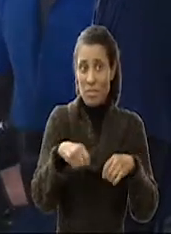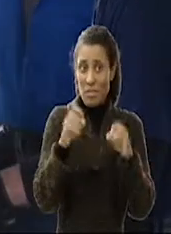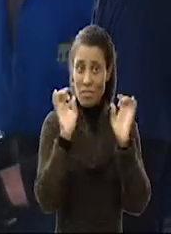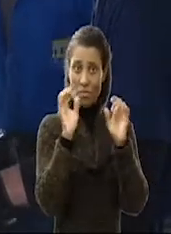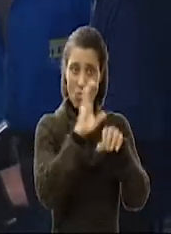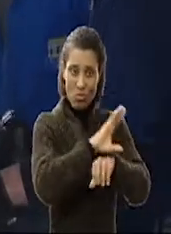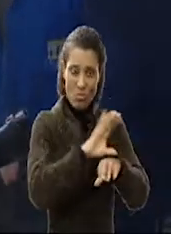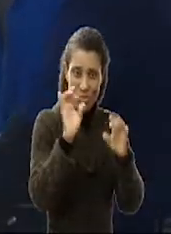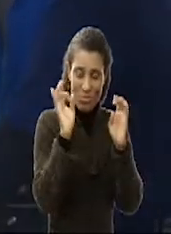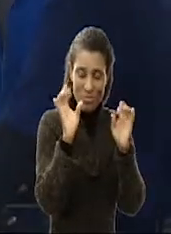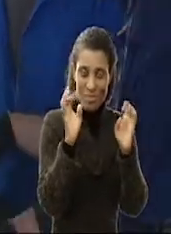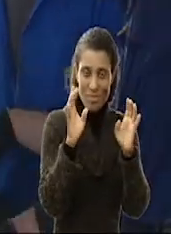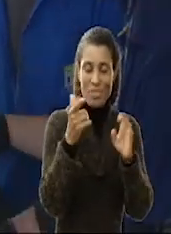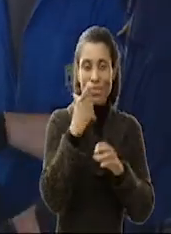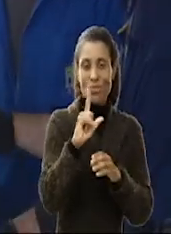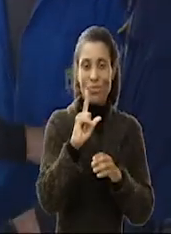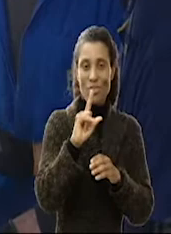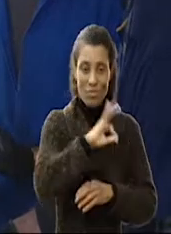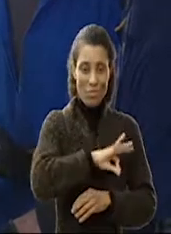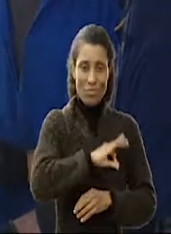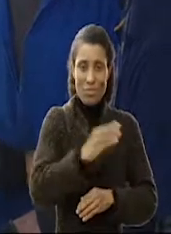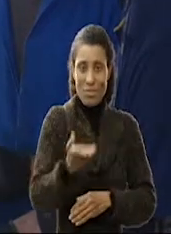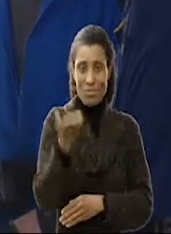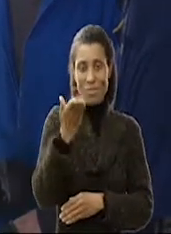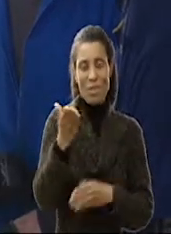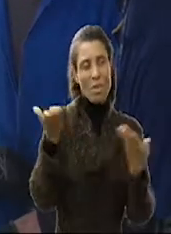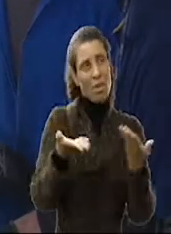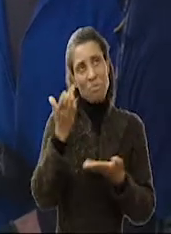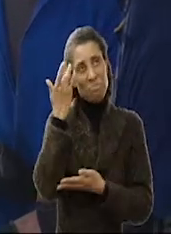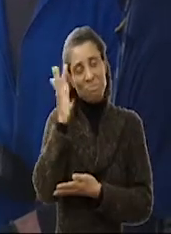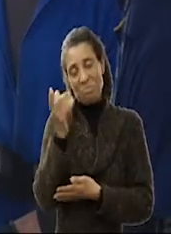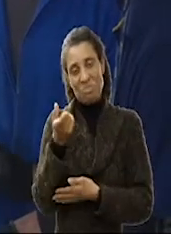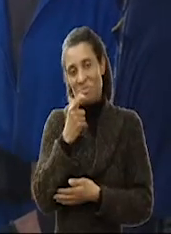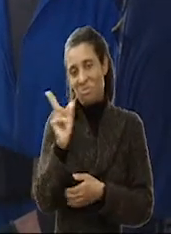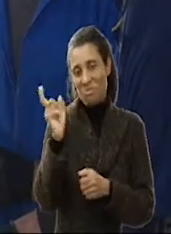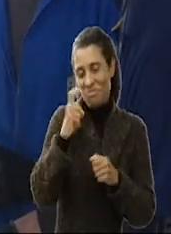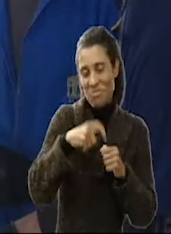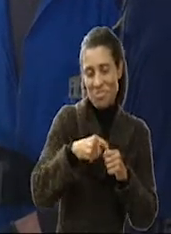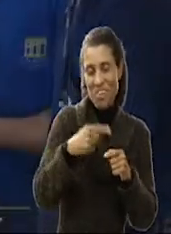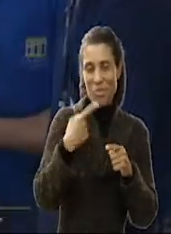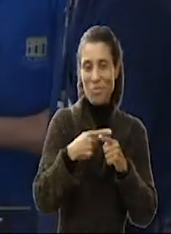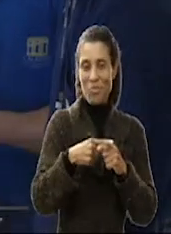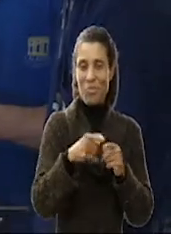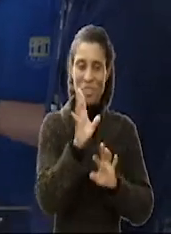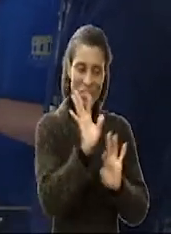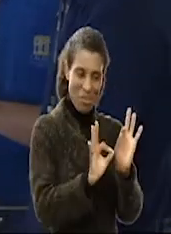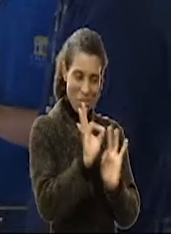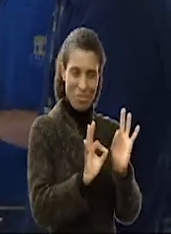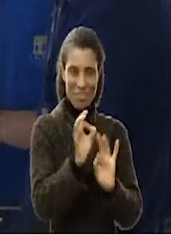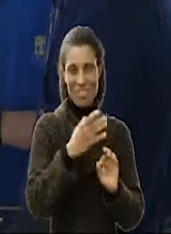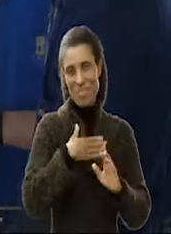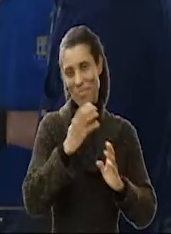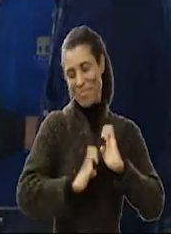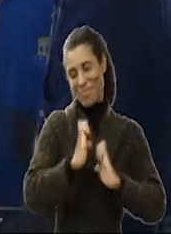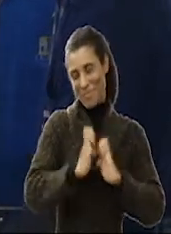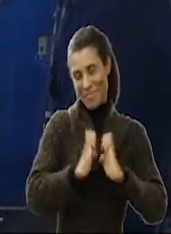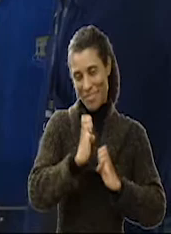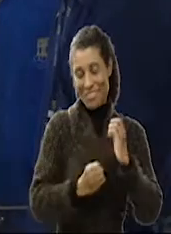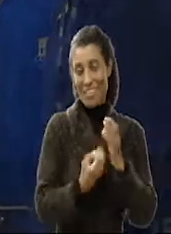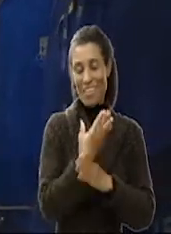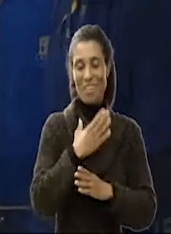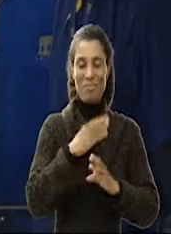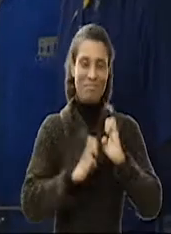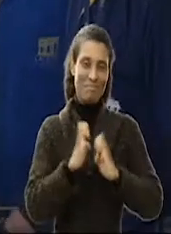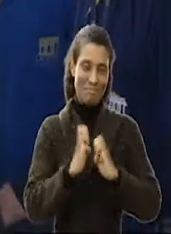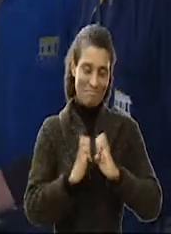especialização, né, para ganhar mais. Agora eu já nem sei se eu vou voltar para lá, acho que eu vou montar meu negócio. Estou me especializando aqui para sair